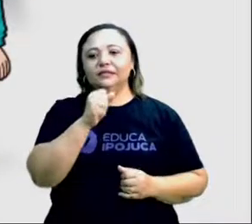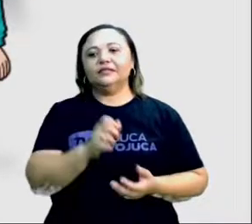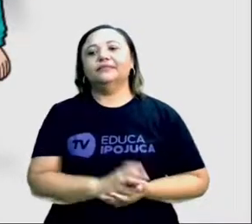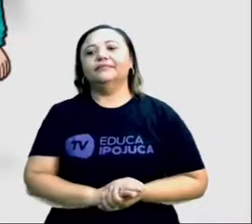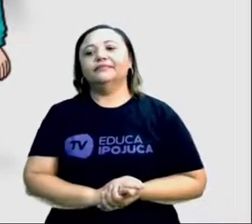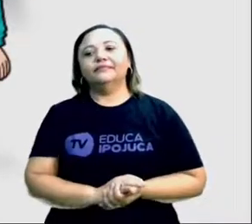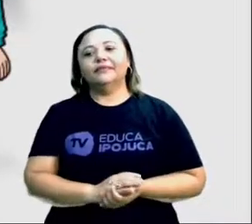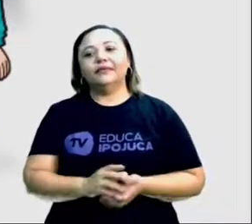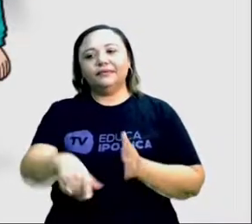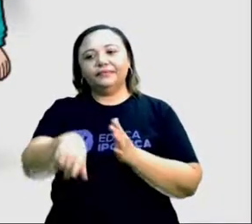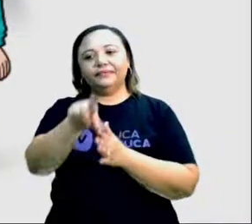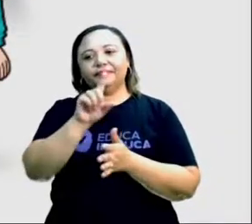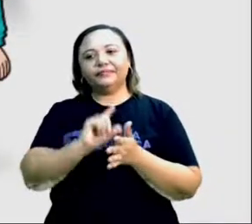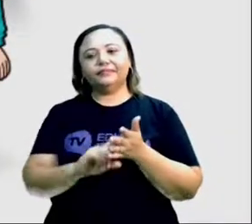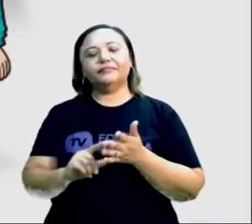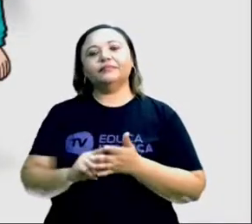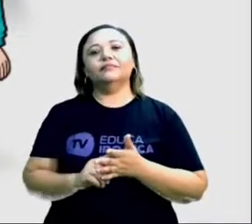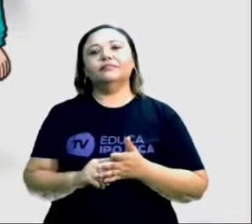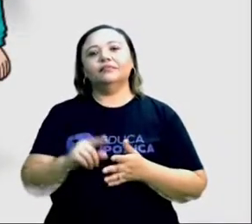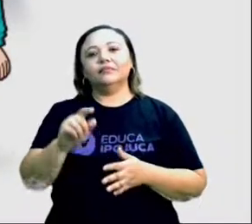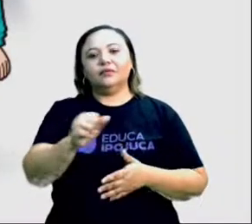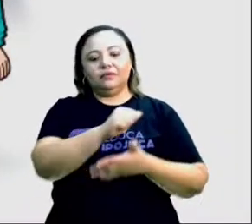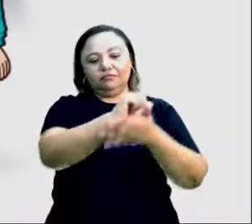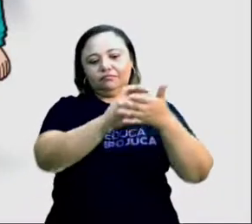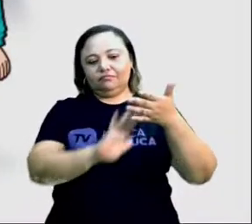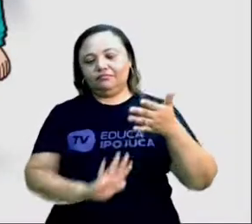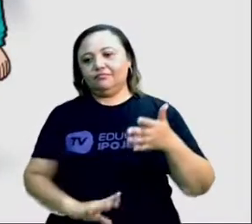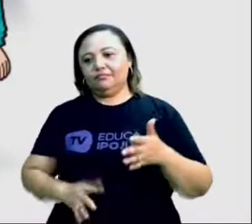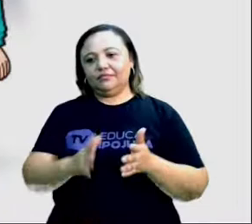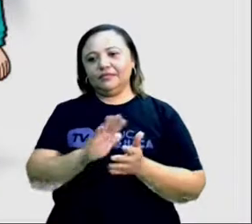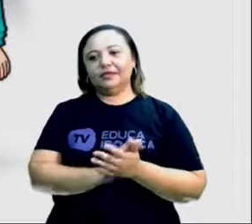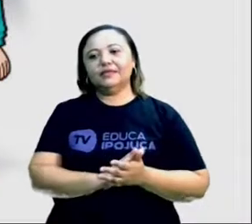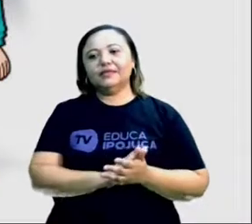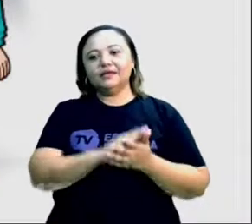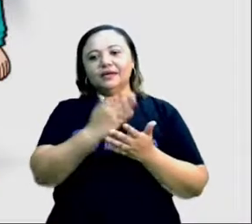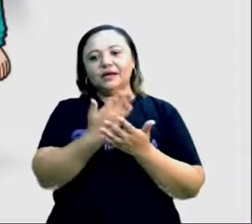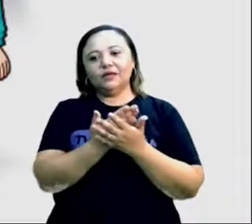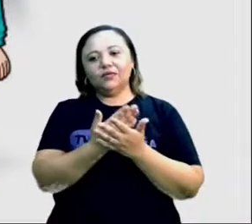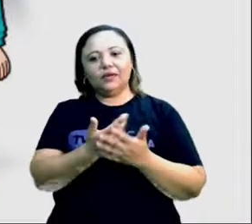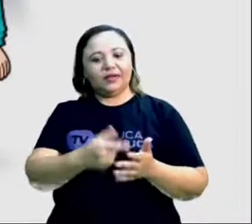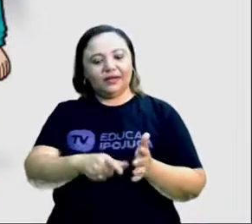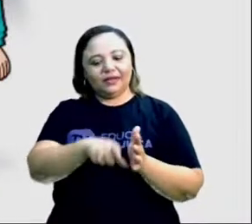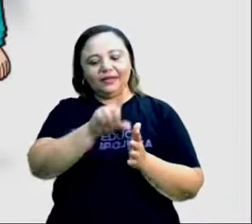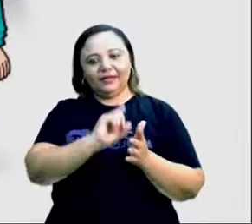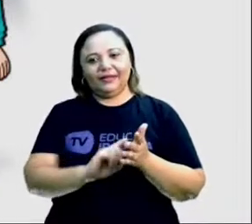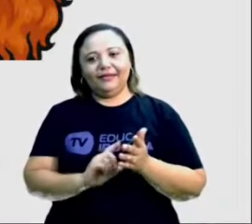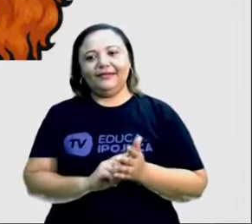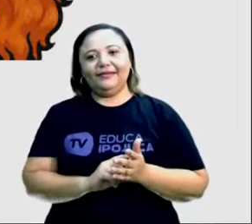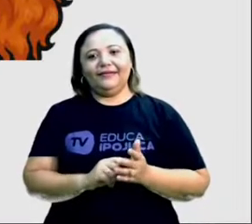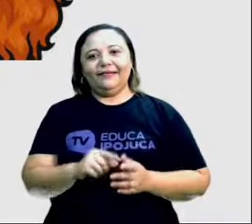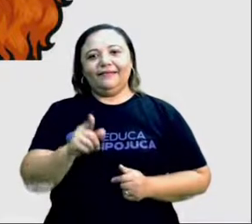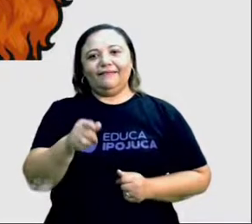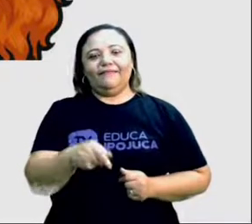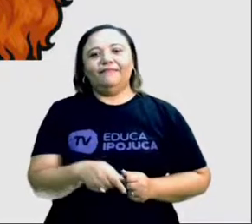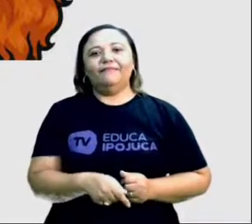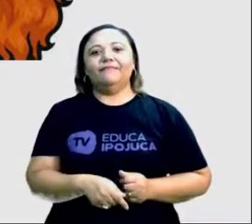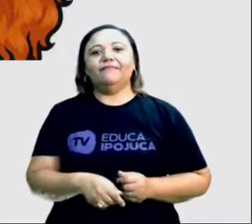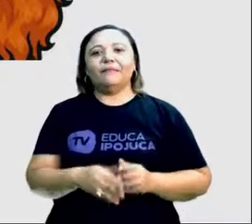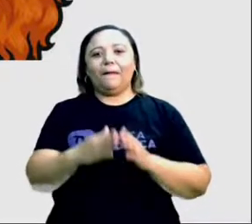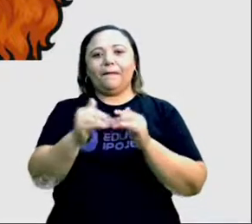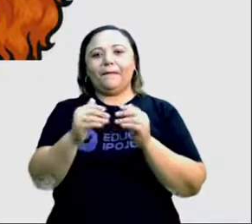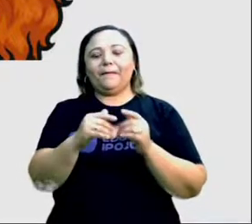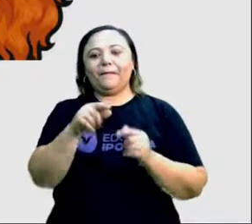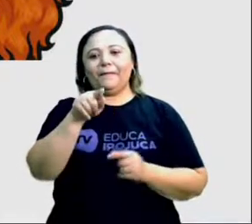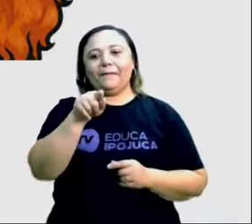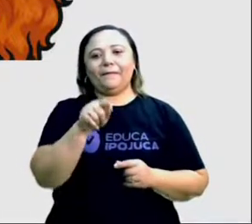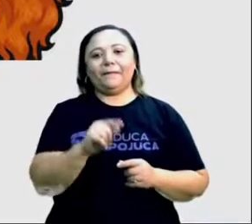Mas antes disso, não esquecemos não, tá? Vamos retomar o nosso desafio. Eu pedi